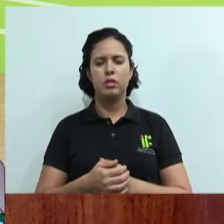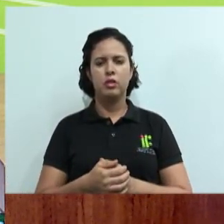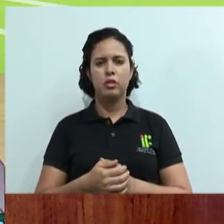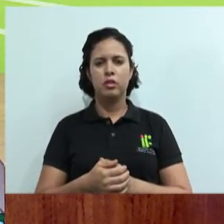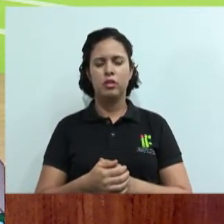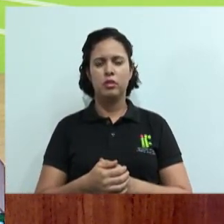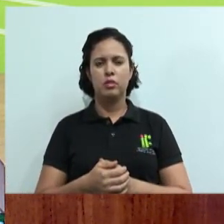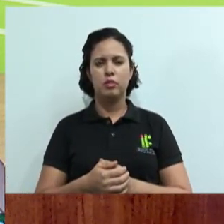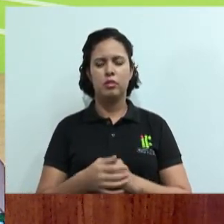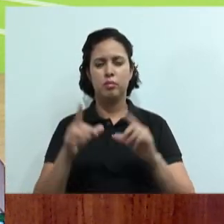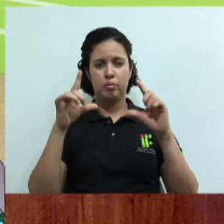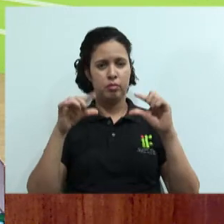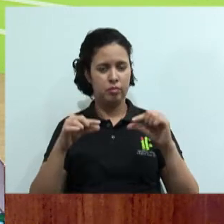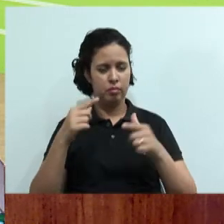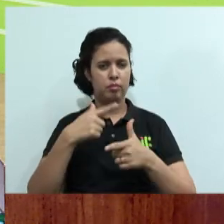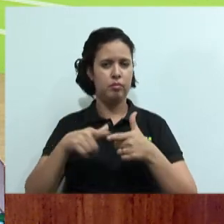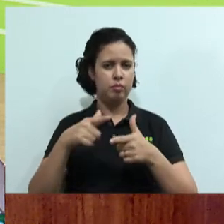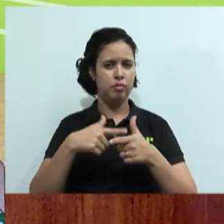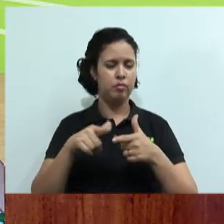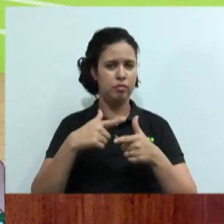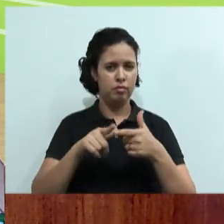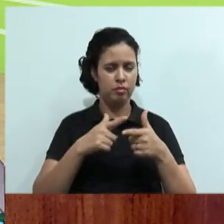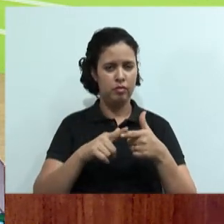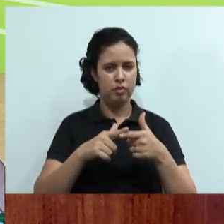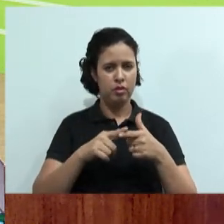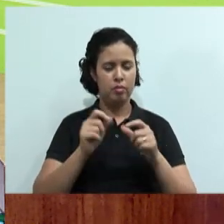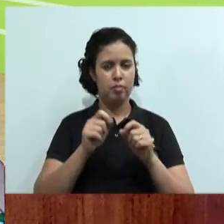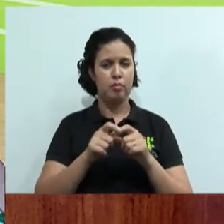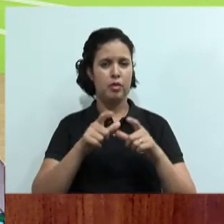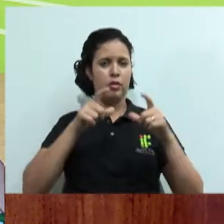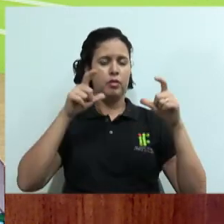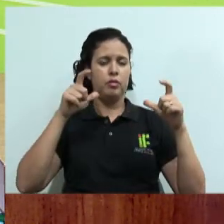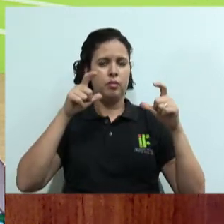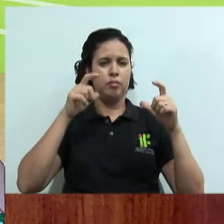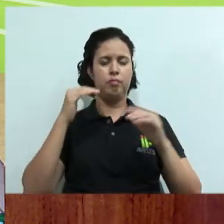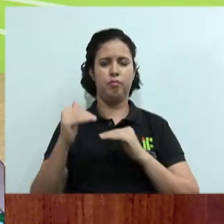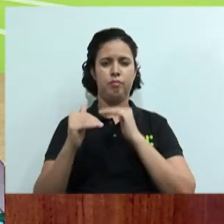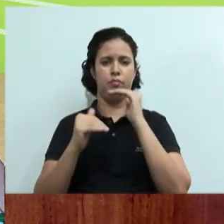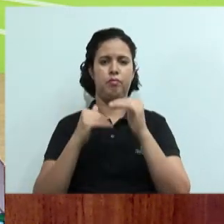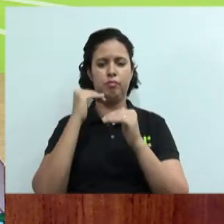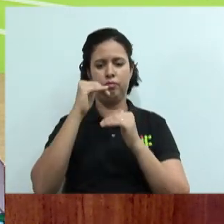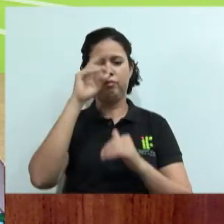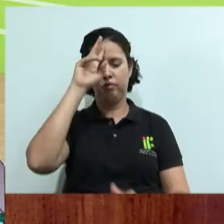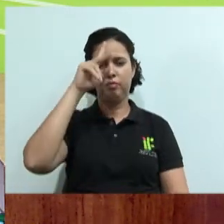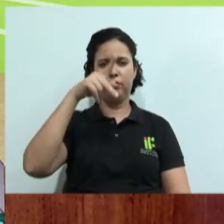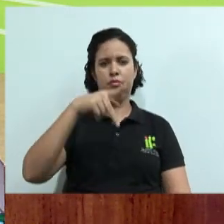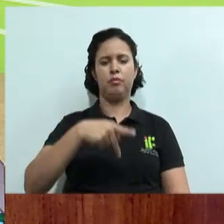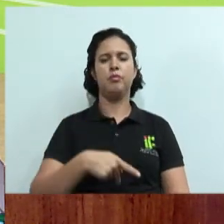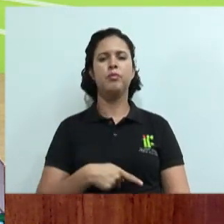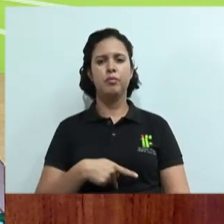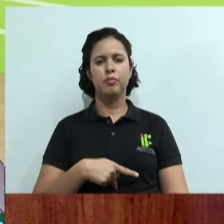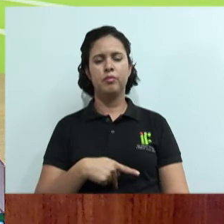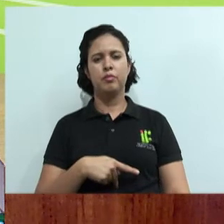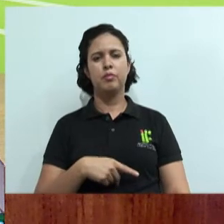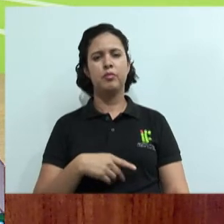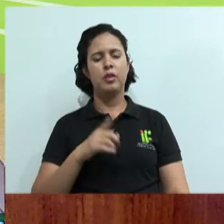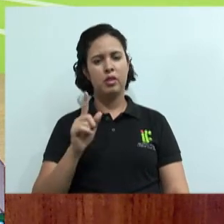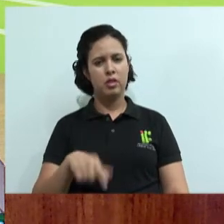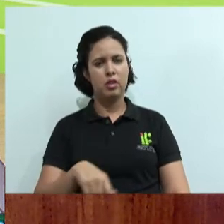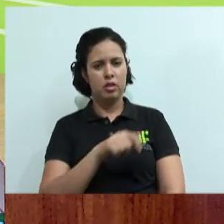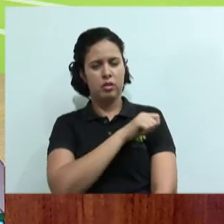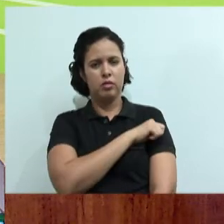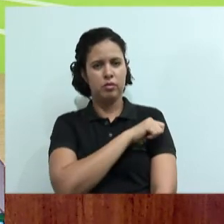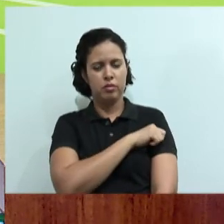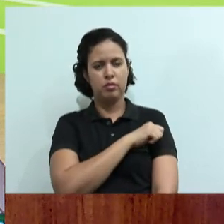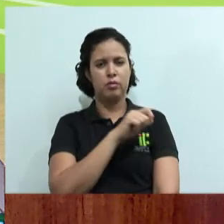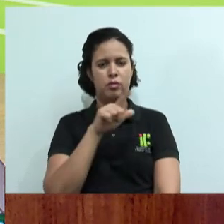maior o crescimento individual. Olha essa resposta que o Lucas, lá da escola Francisca Martendal, eu não